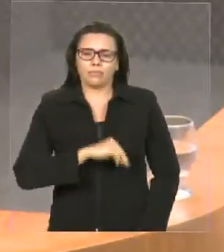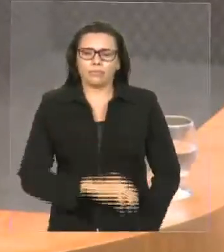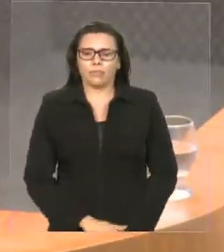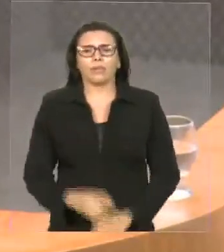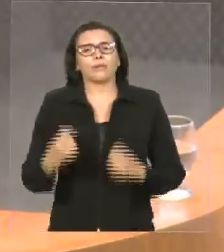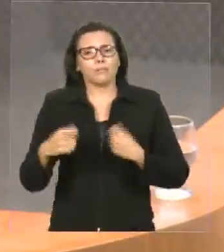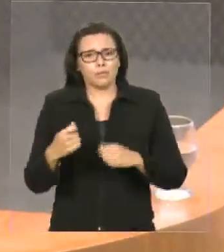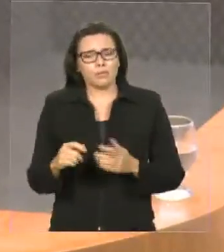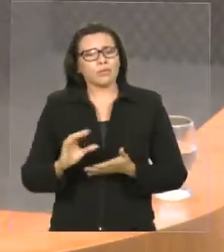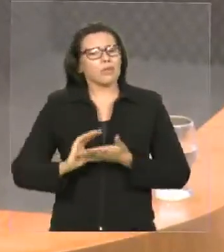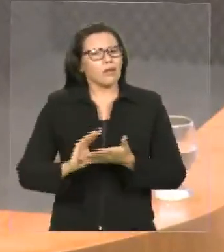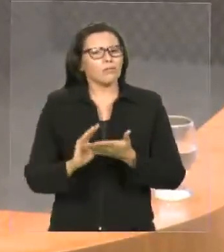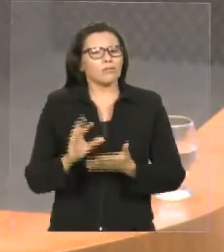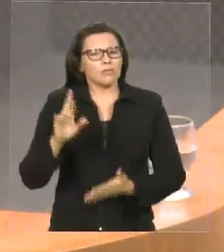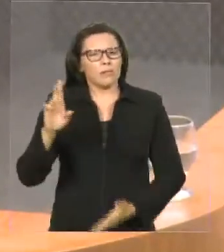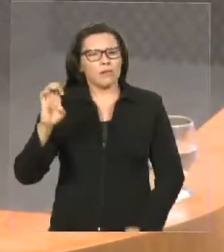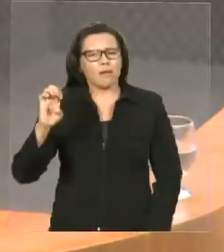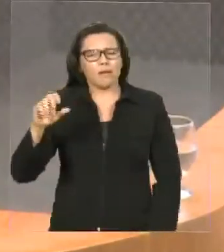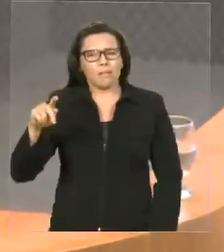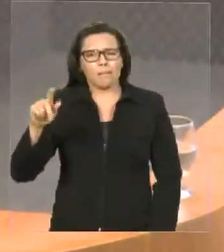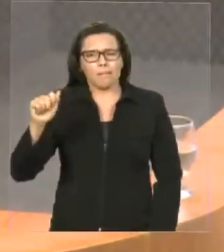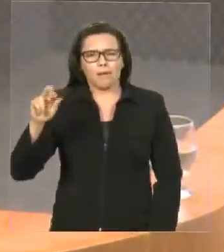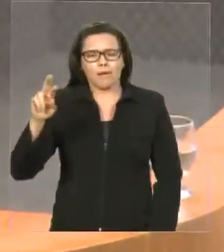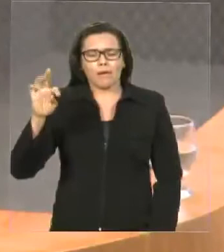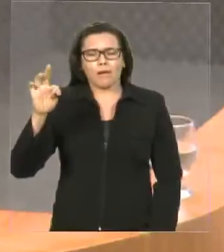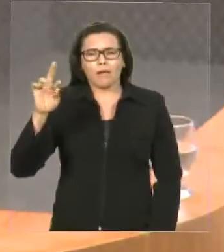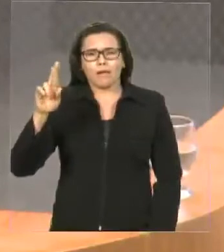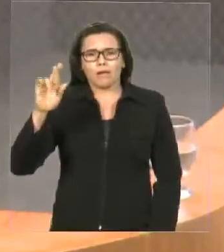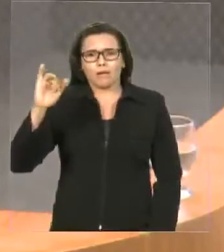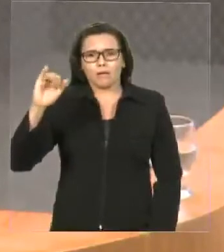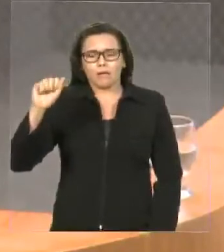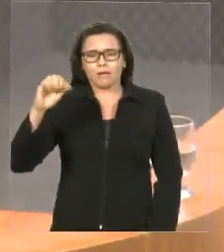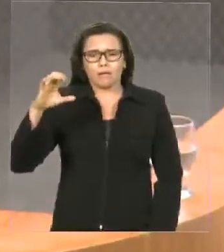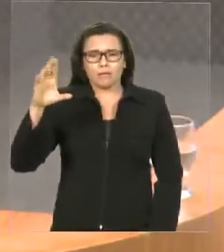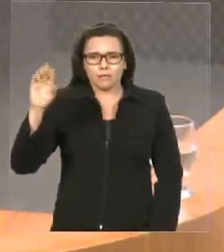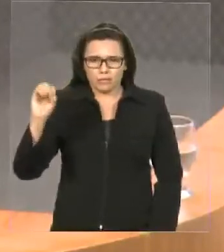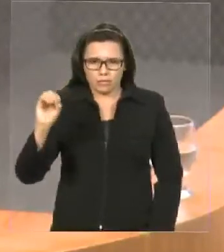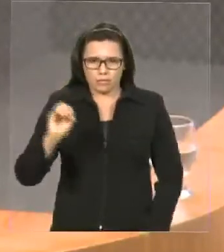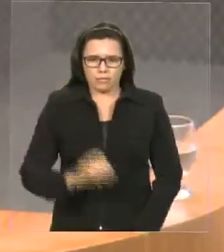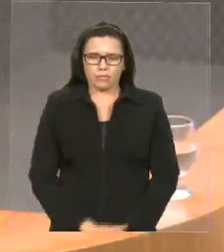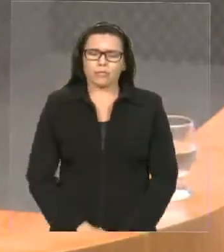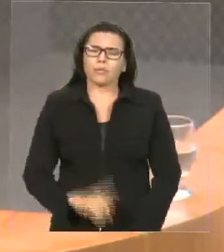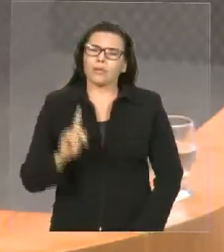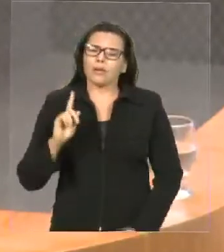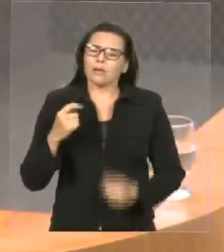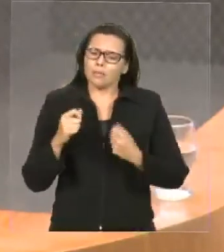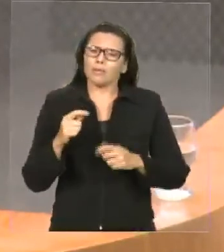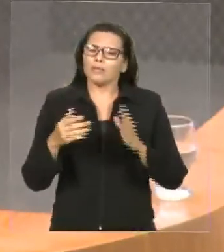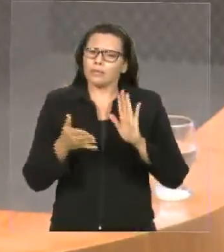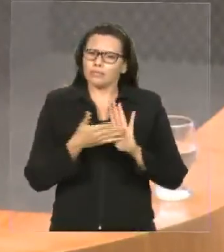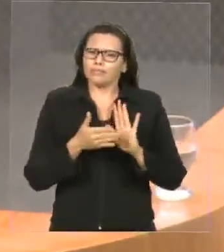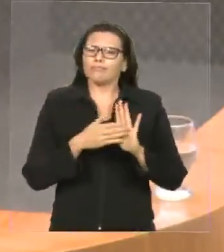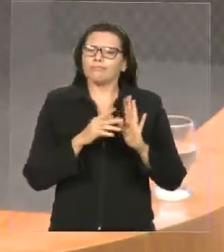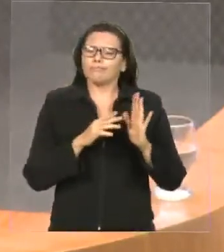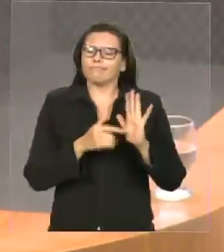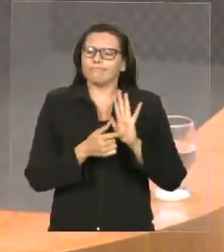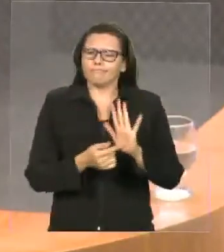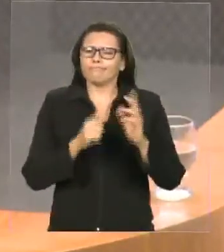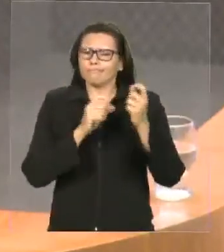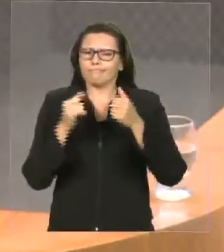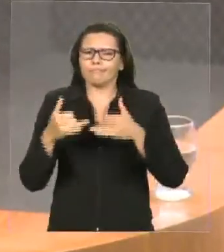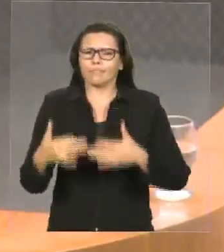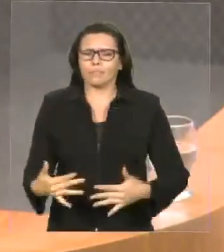transparência em relação a essas transferências federais que